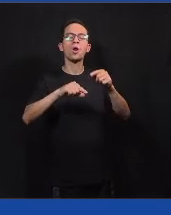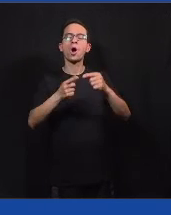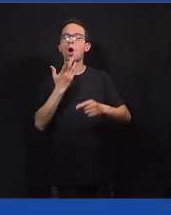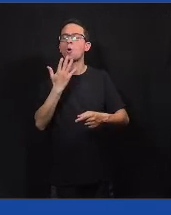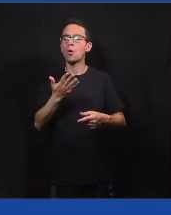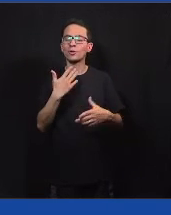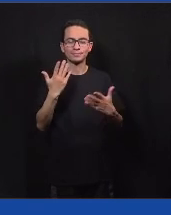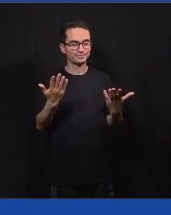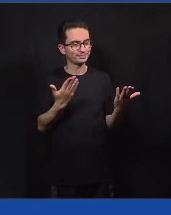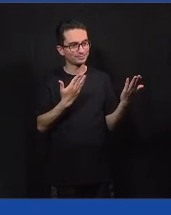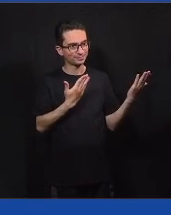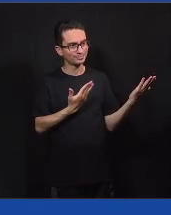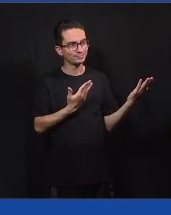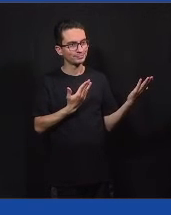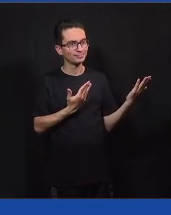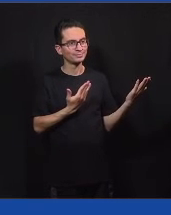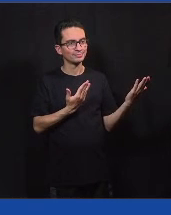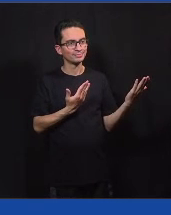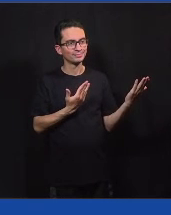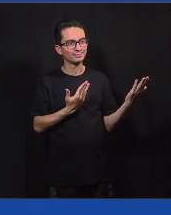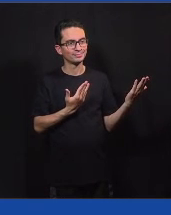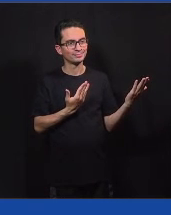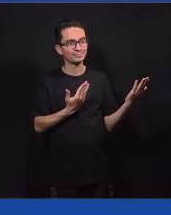escolas, que é uma função do executivo.